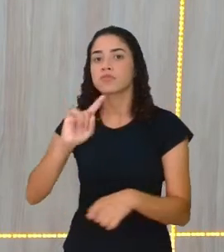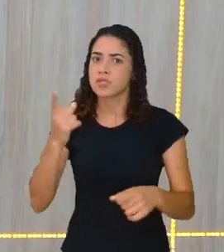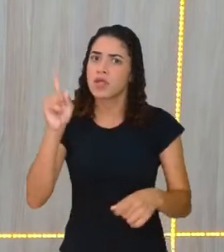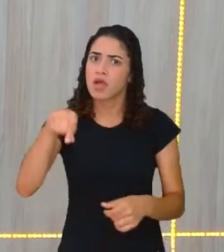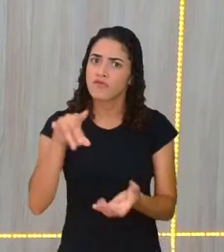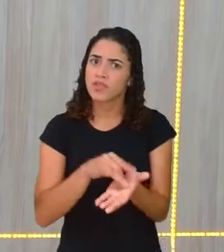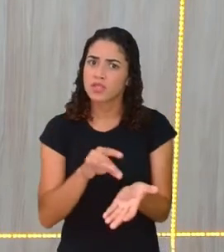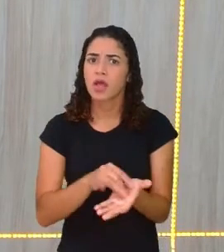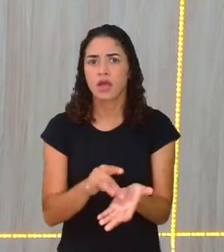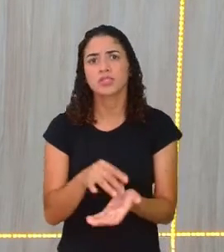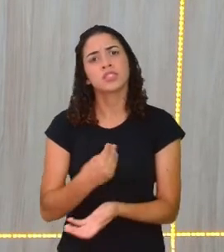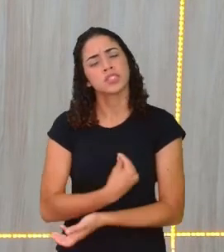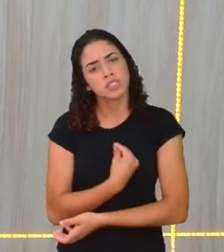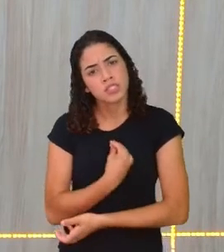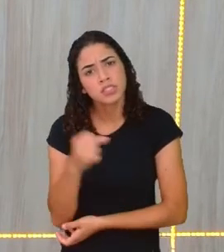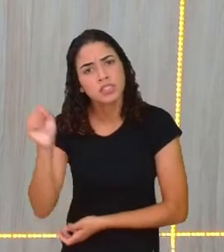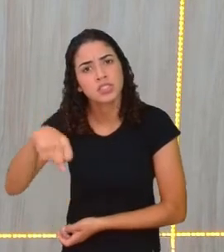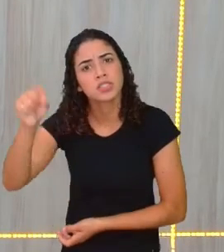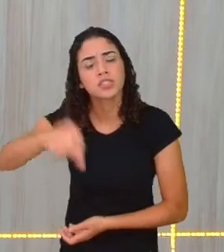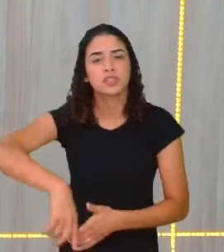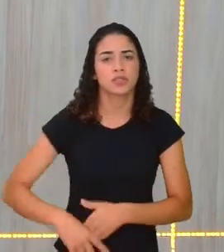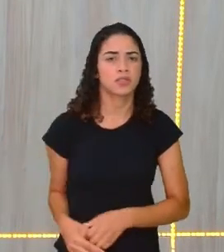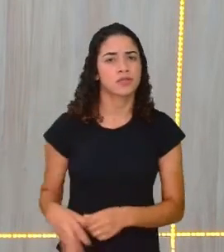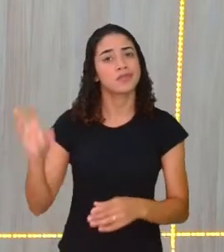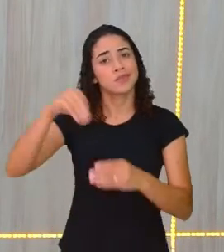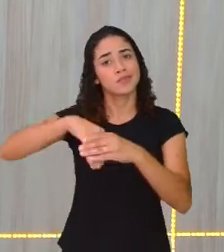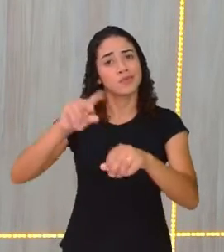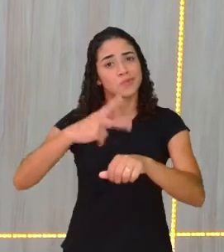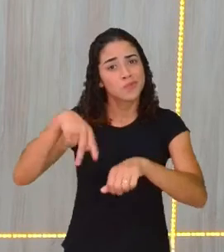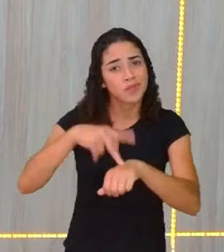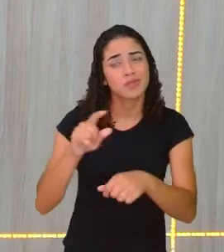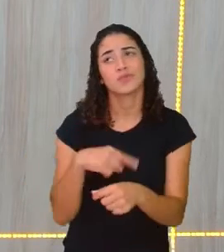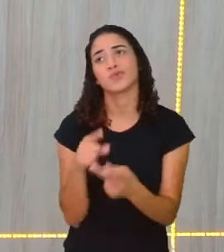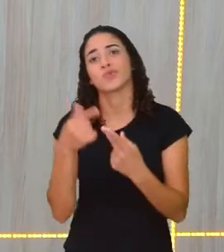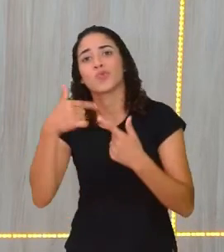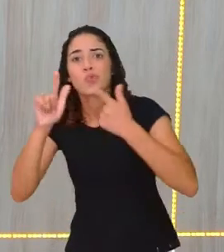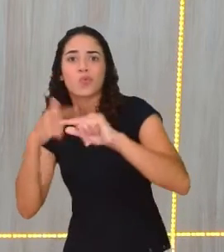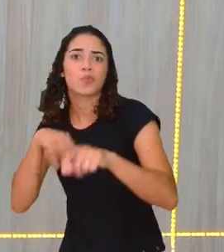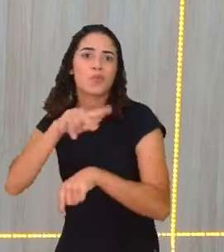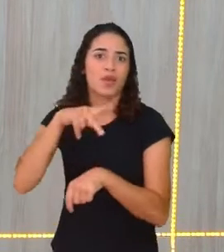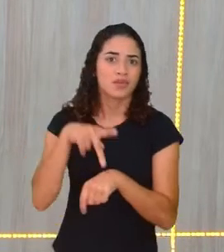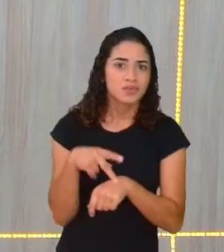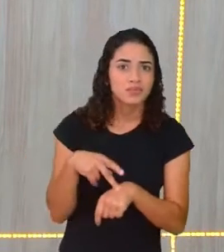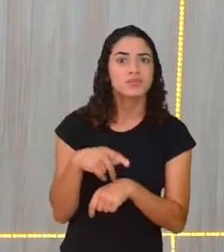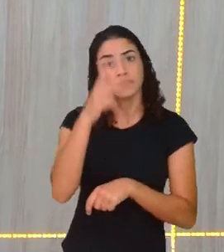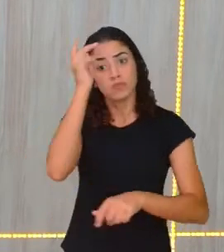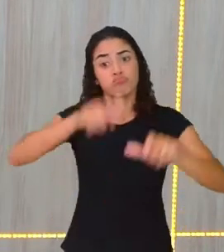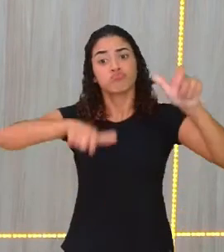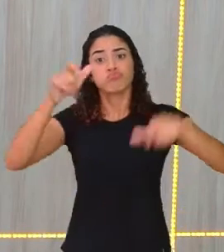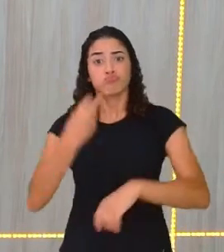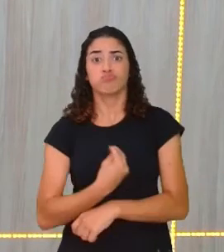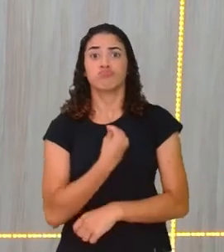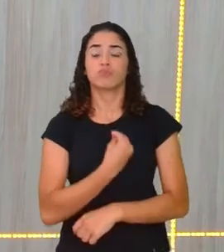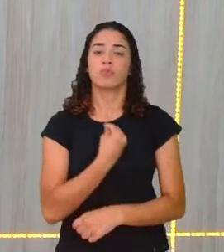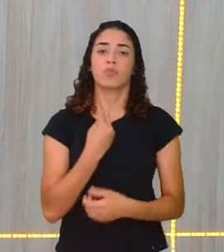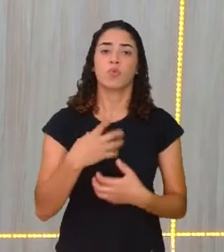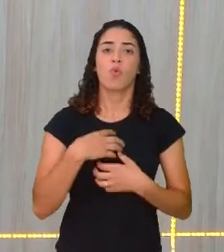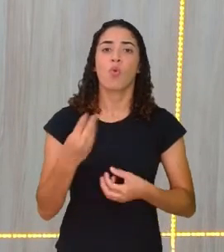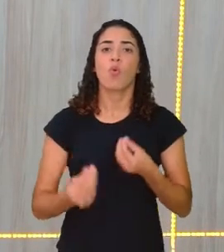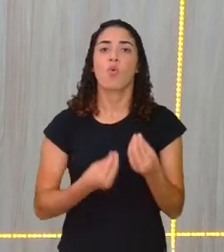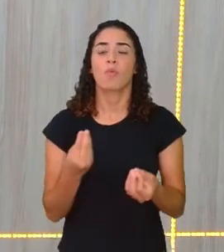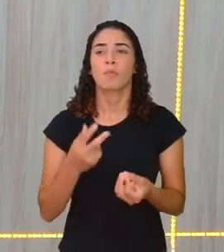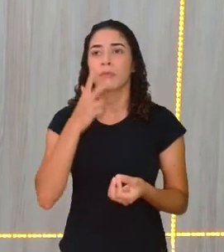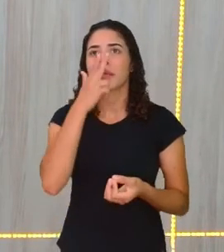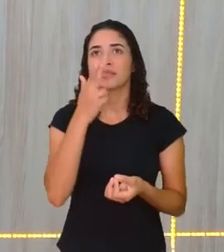existente, não é? No nosso país, em outros países, não é? Pessoas que vivem de forma sub